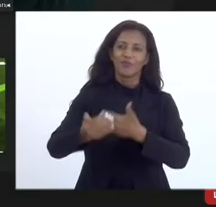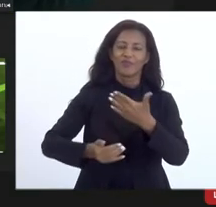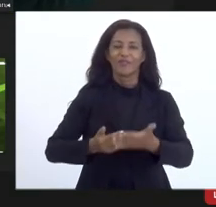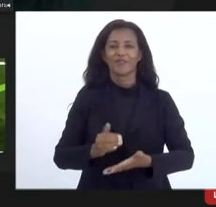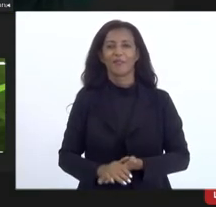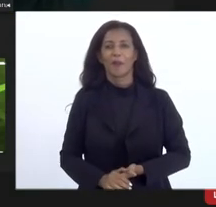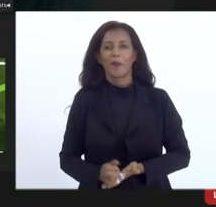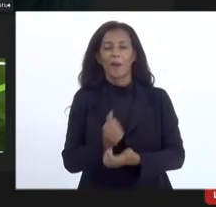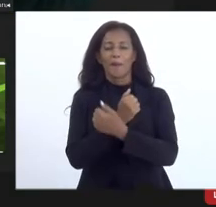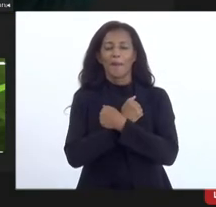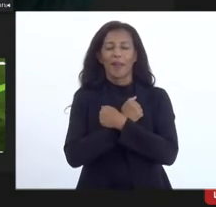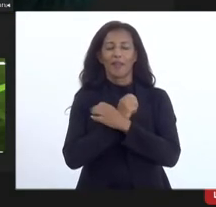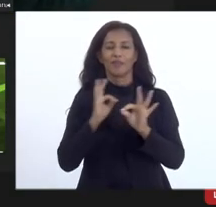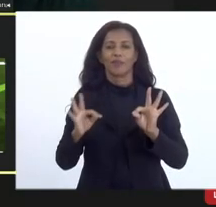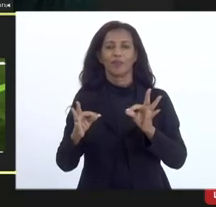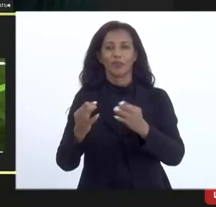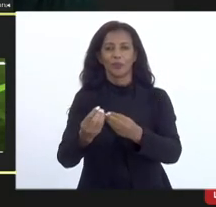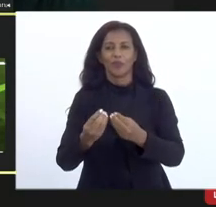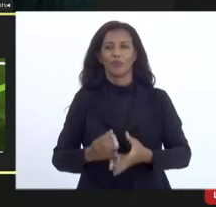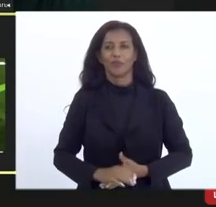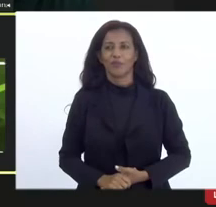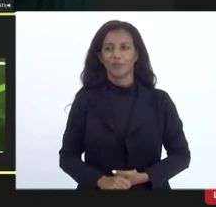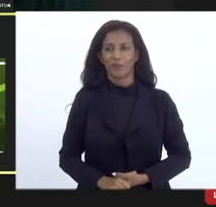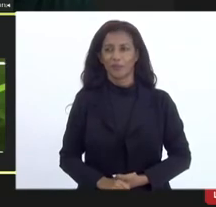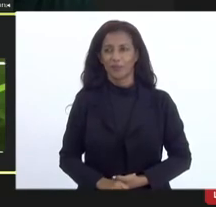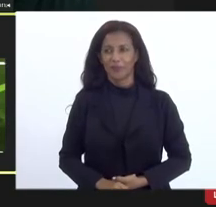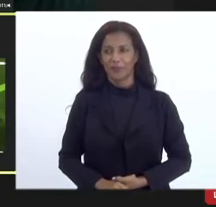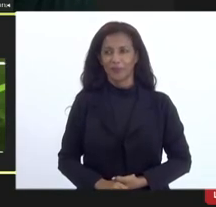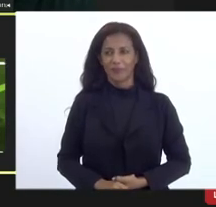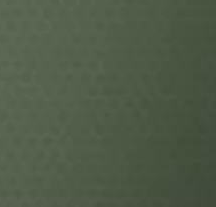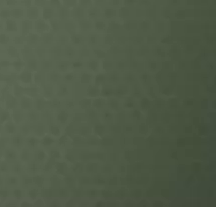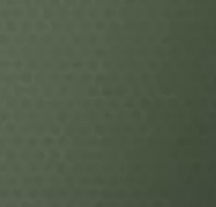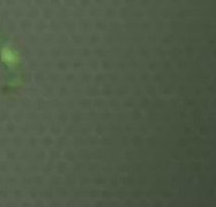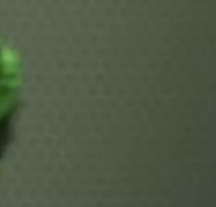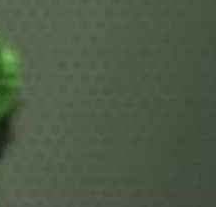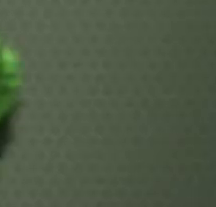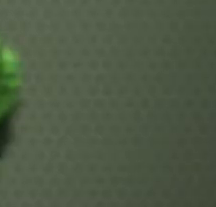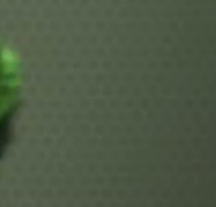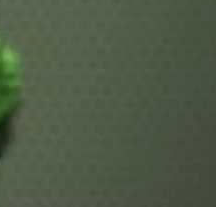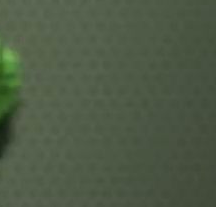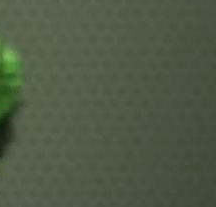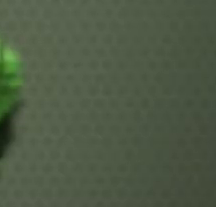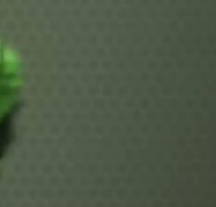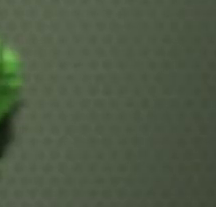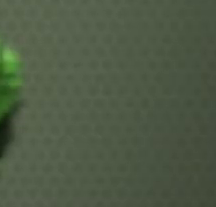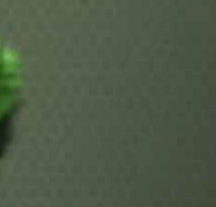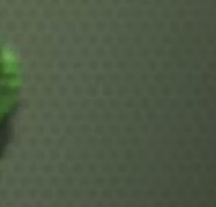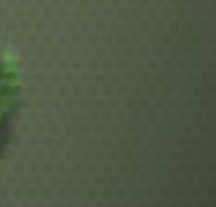almoço a todos e todas. Parabéns aí. Valeu, valeu. Tchau.